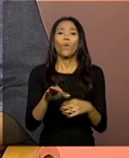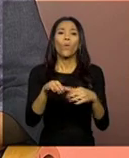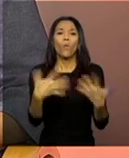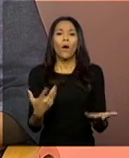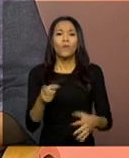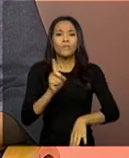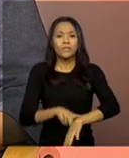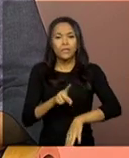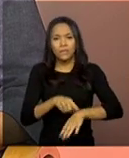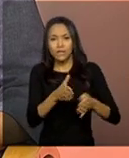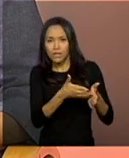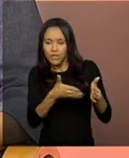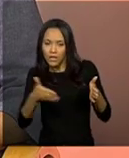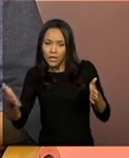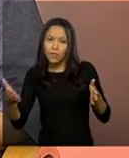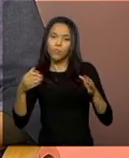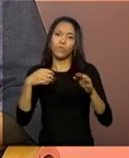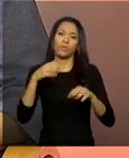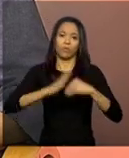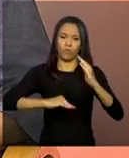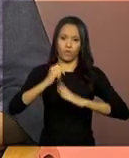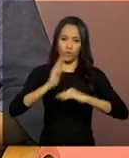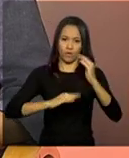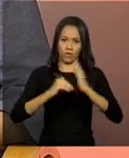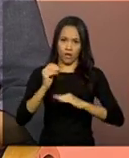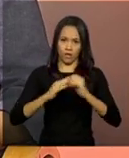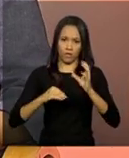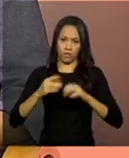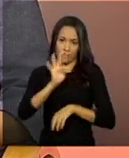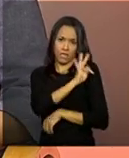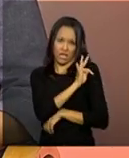técnicos registrarem os casos no sistema? Todo mês?